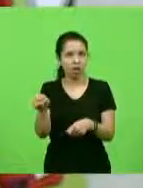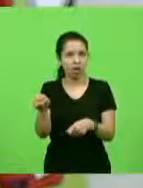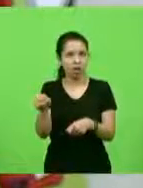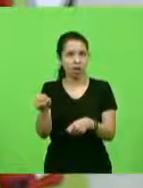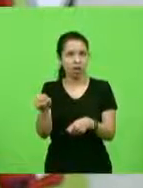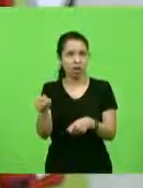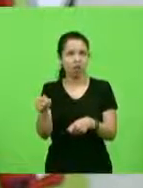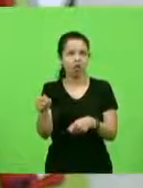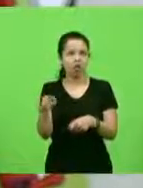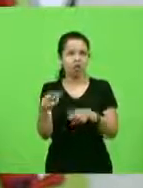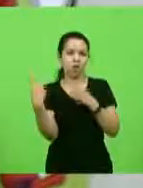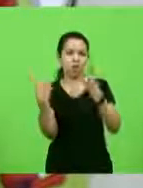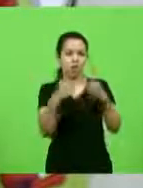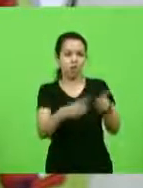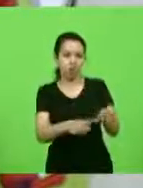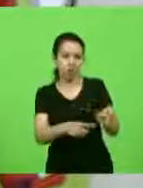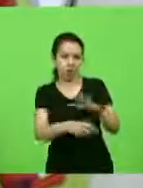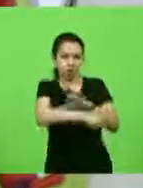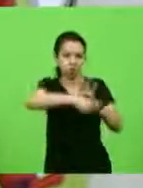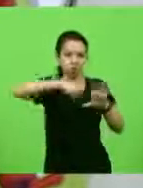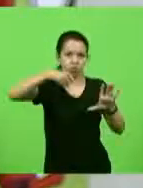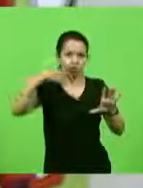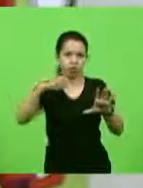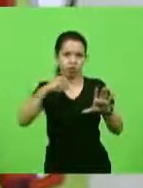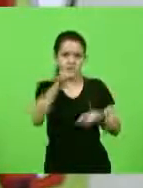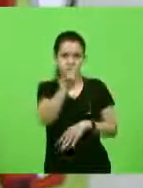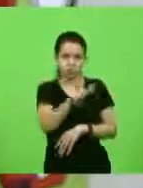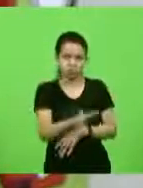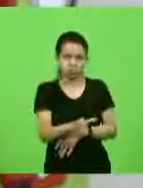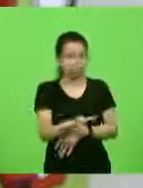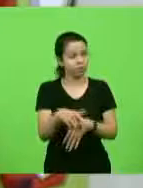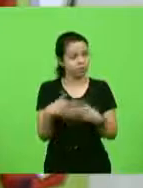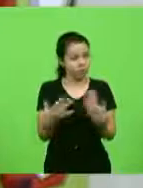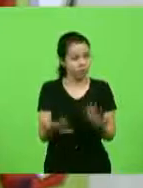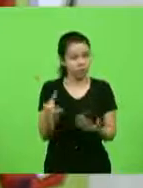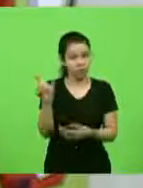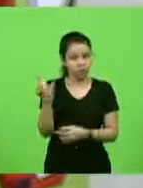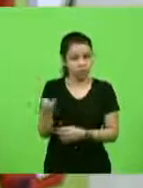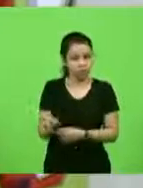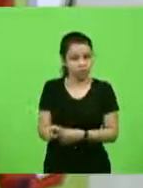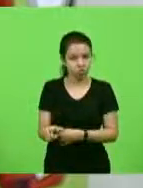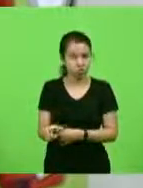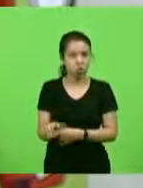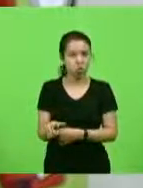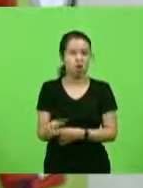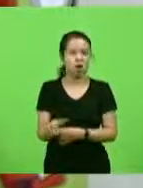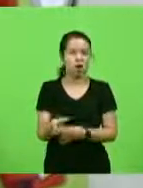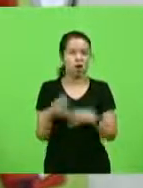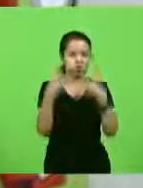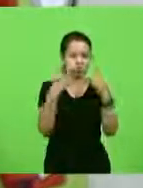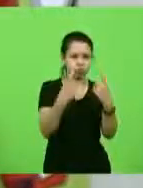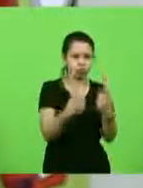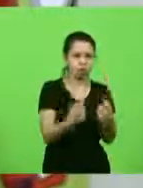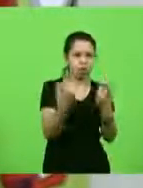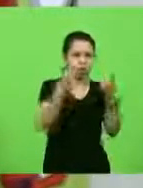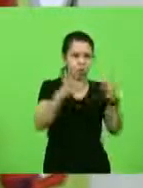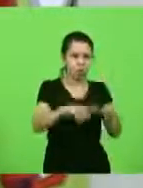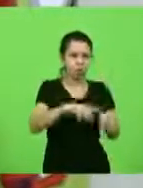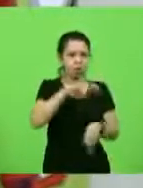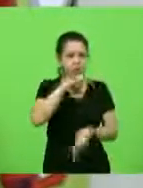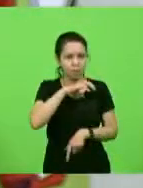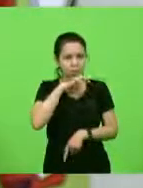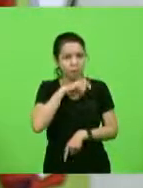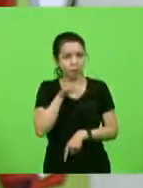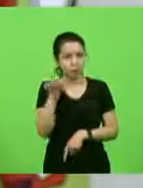maltrata animais, boa pessoa não é. Tem a teoria do Link, que é uma teoria norte-americana, que quando a criança chuta um cachorro,